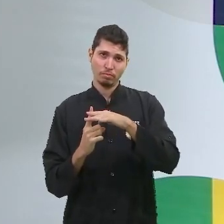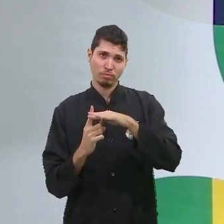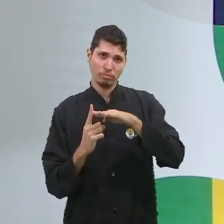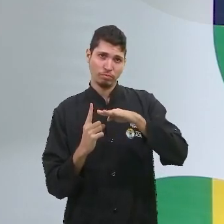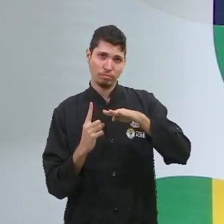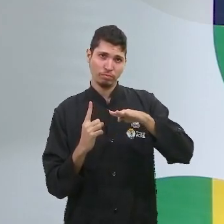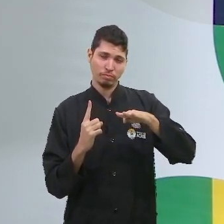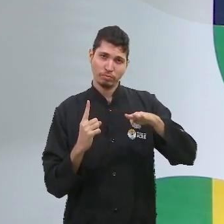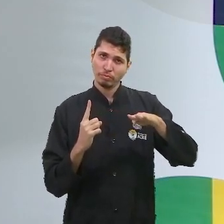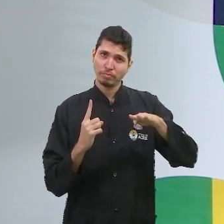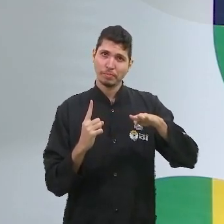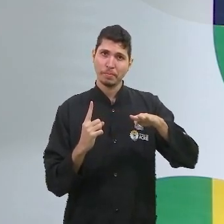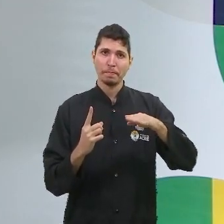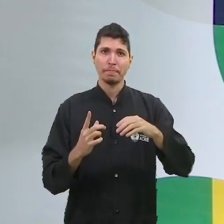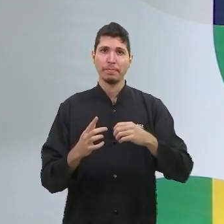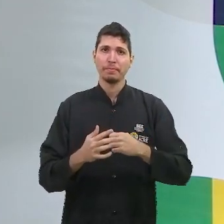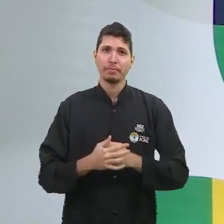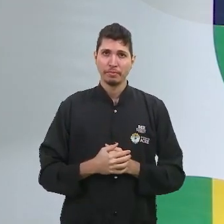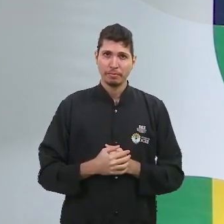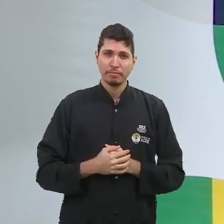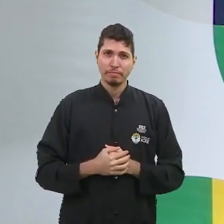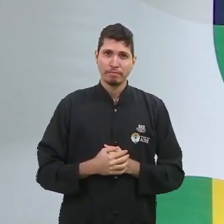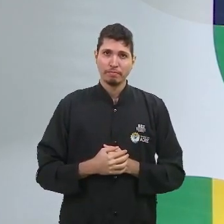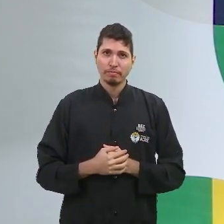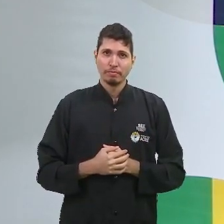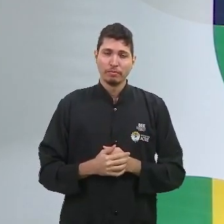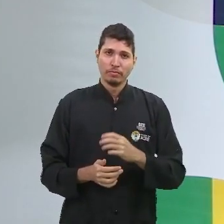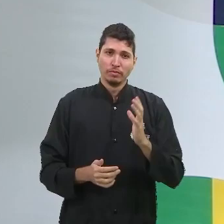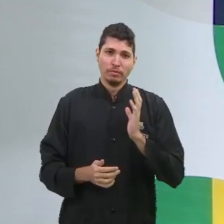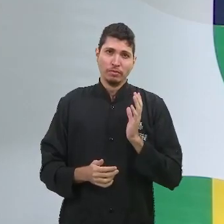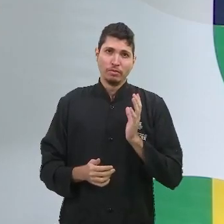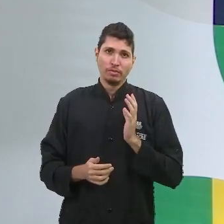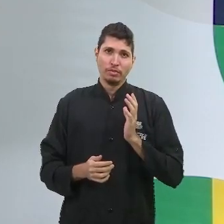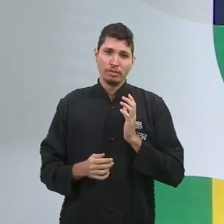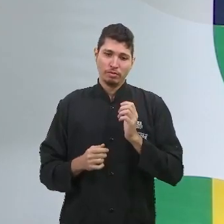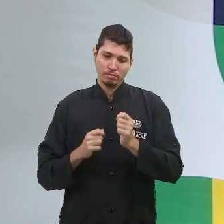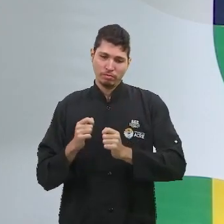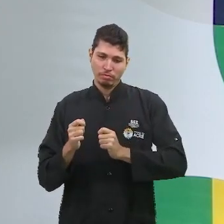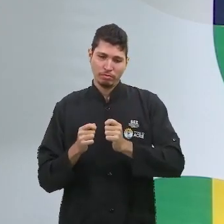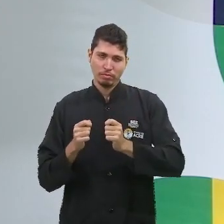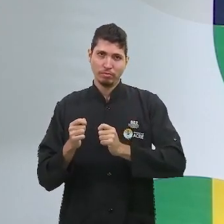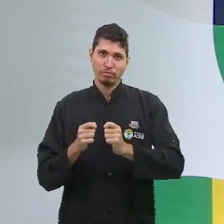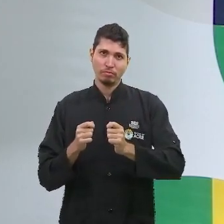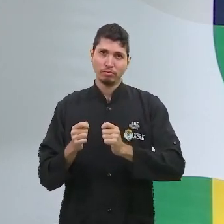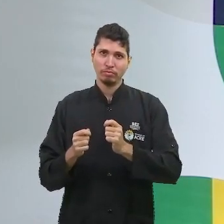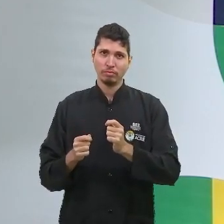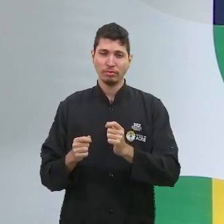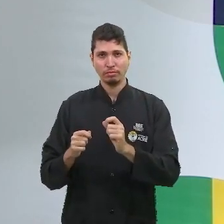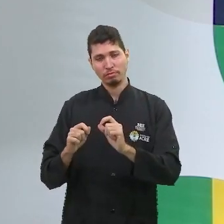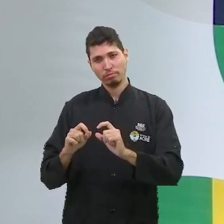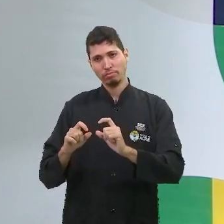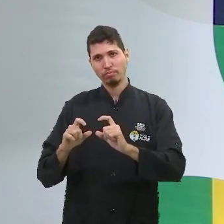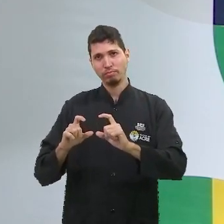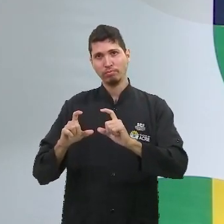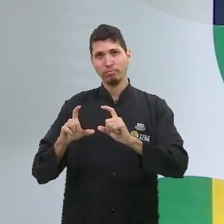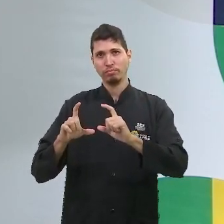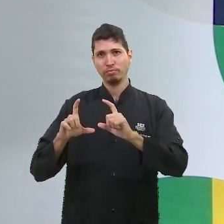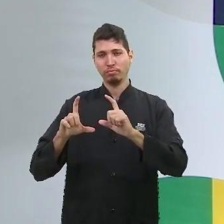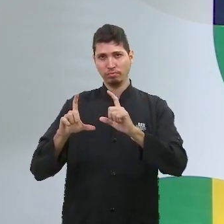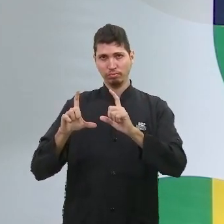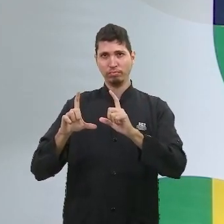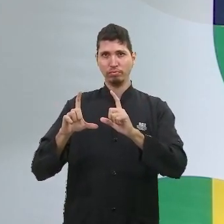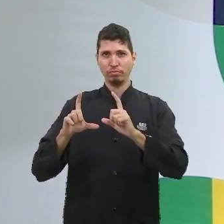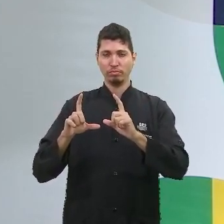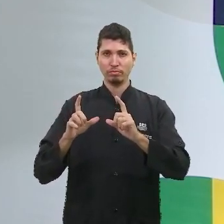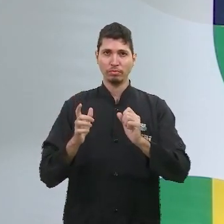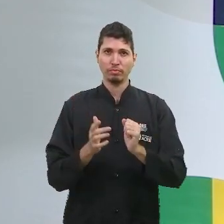negócio. E ele vai expandindo cada vez mais a sua riqueza. O trabalhador, simplesmente, ele vai ganhando